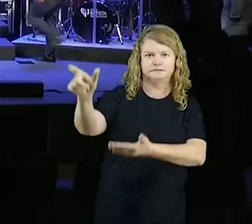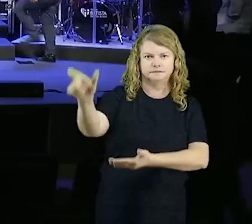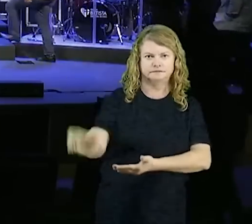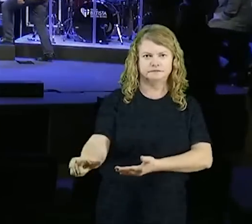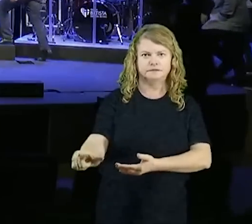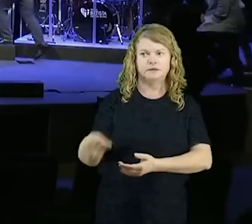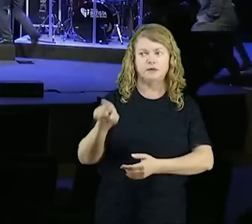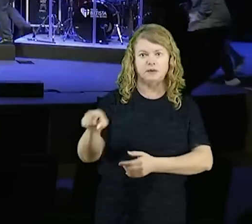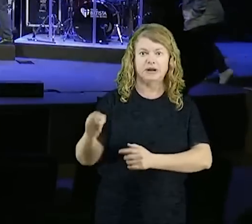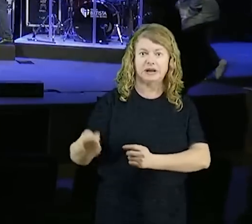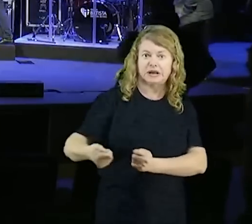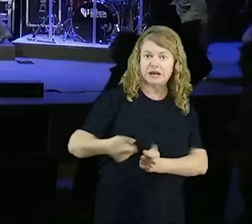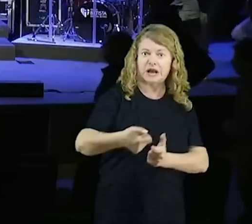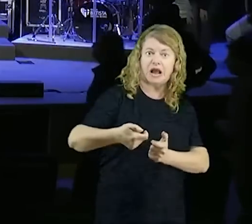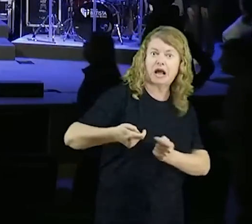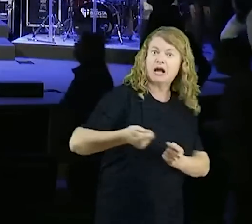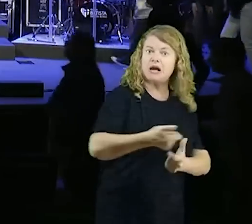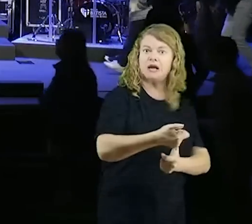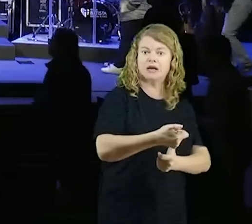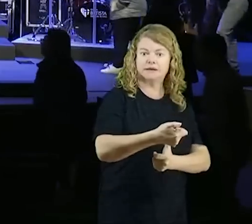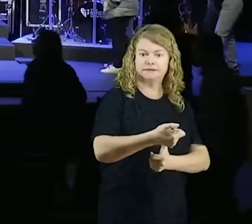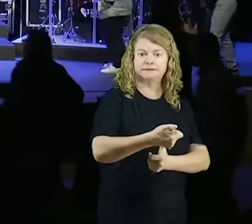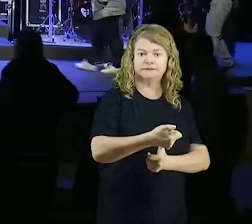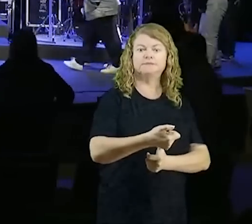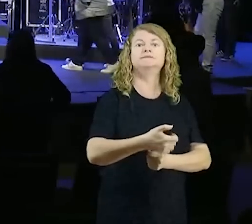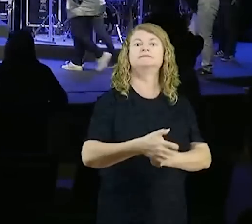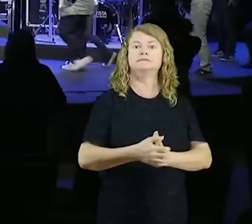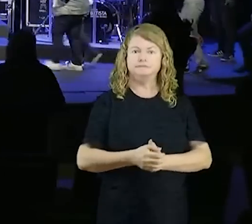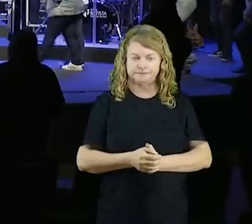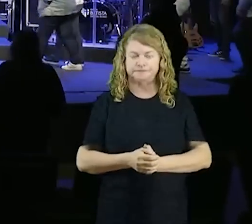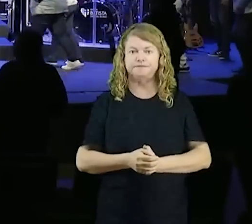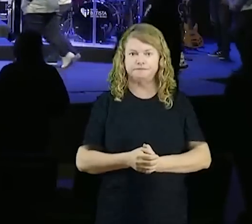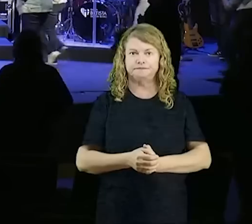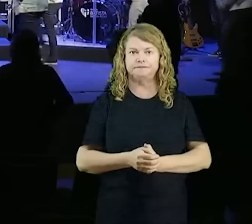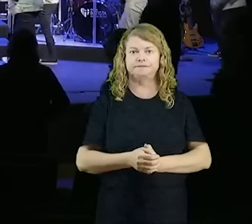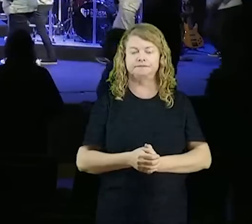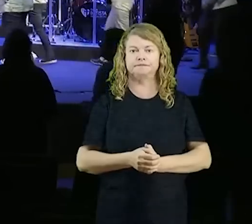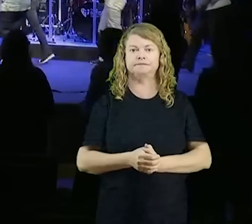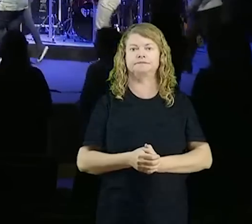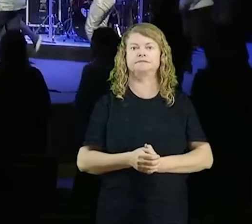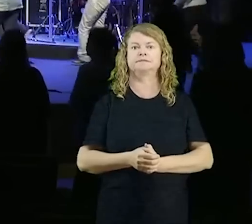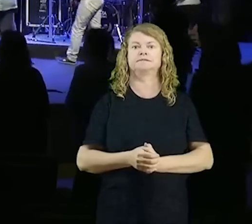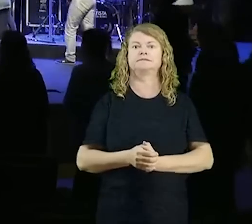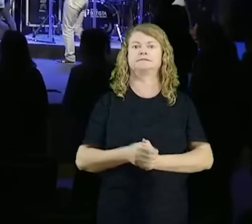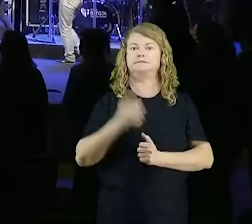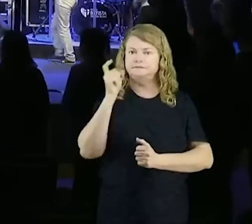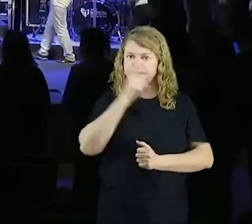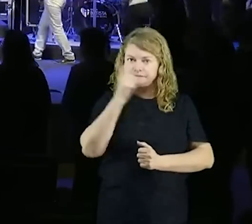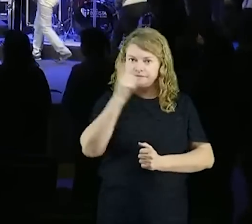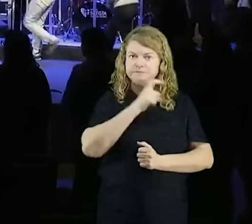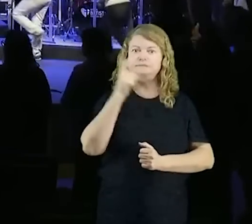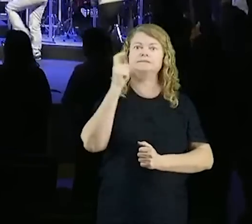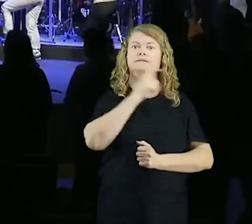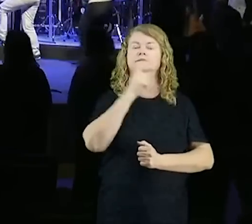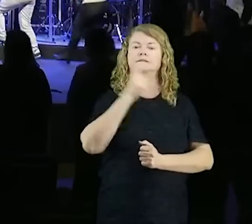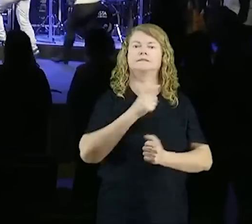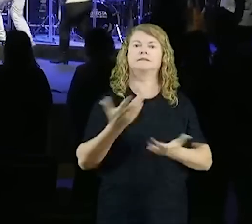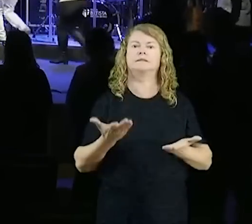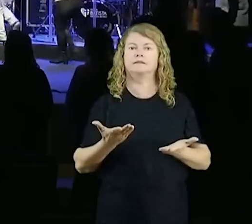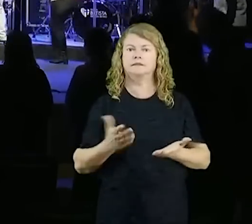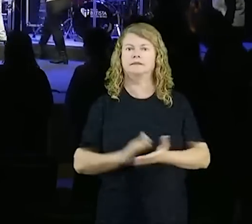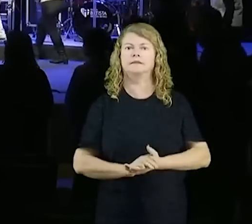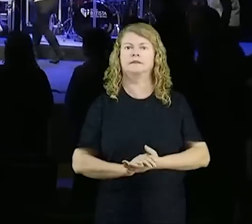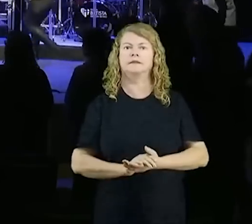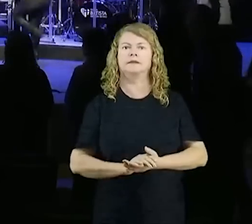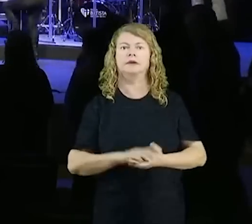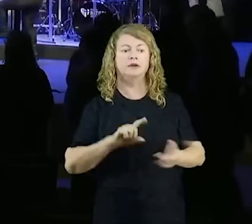enganador, enganador, ele, ele promove, mentira na vida da gente, você fica acreditando a vida inteira